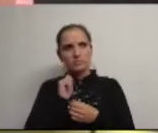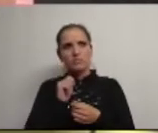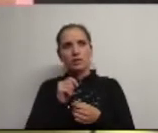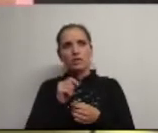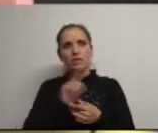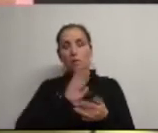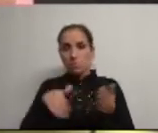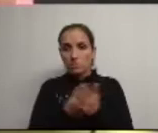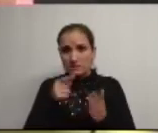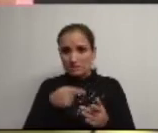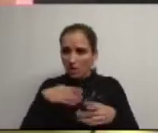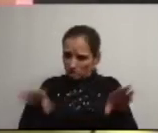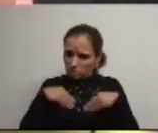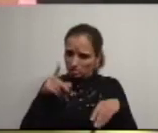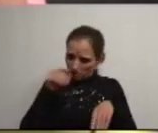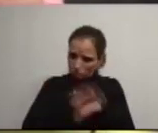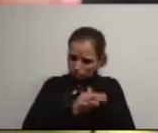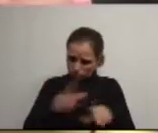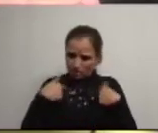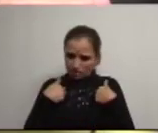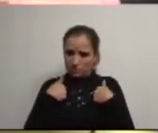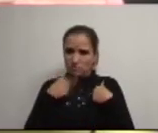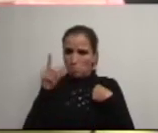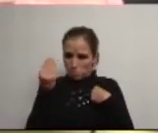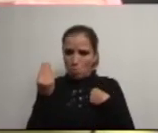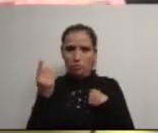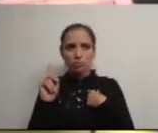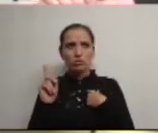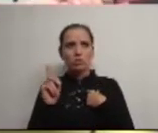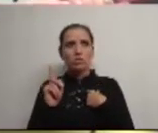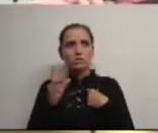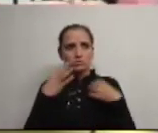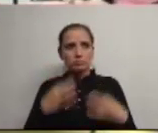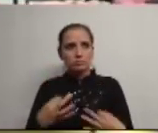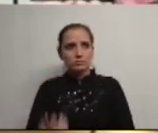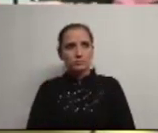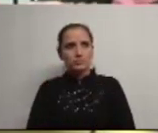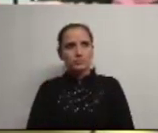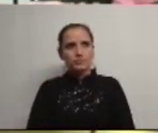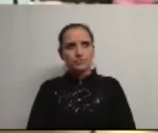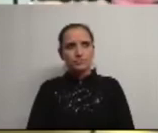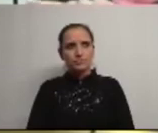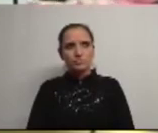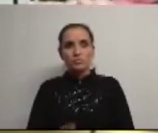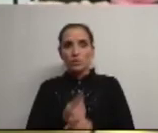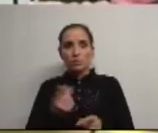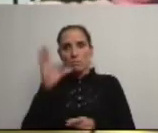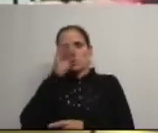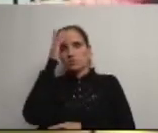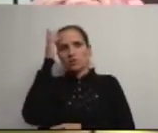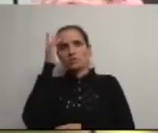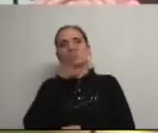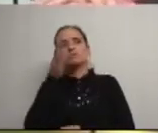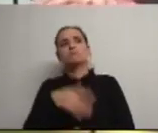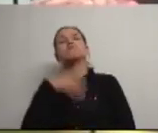ao propor isto estou-me a responsabilizar muito também certo porque é muito mais fácil dizer